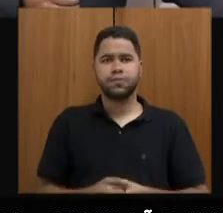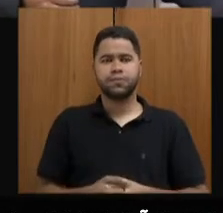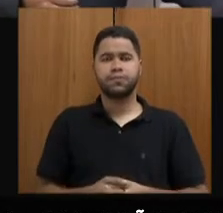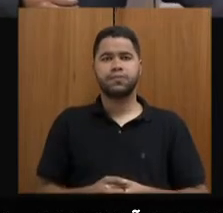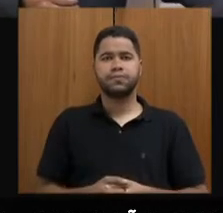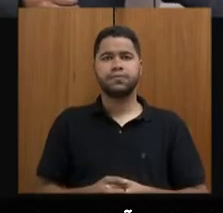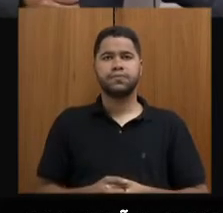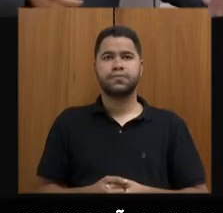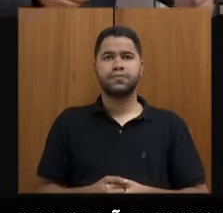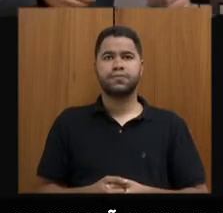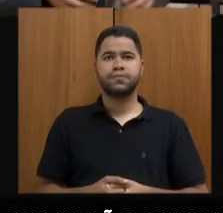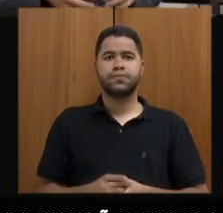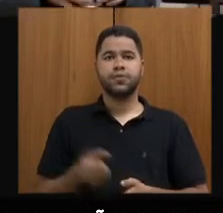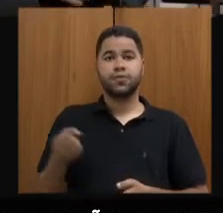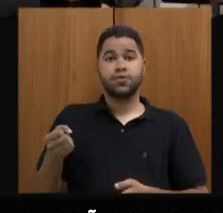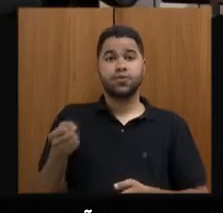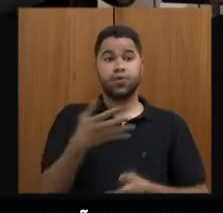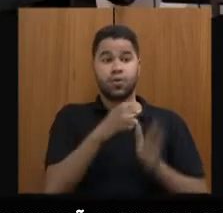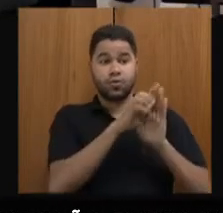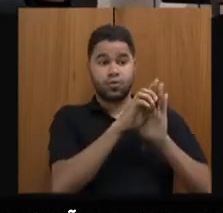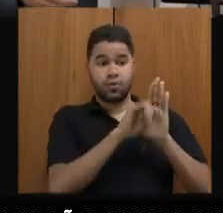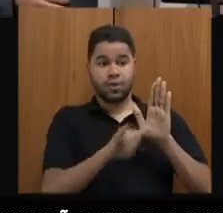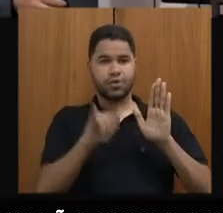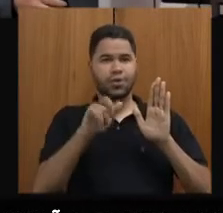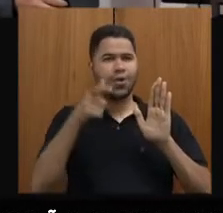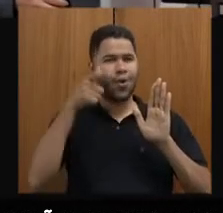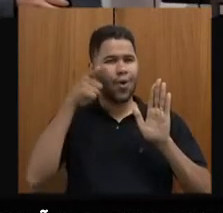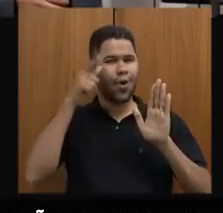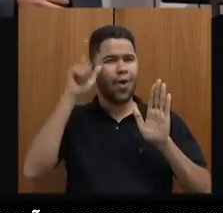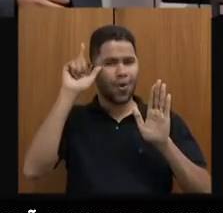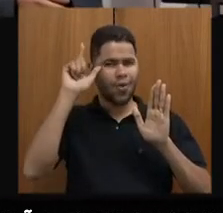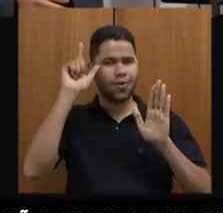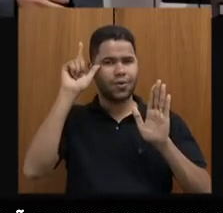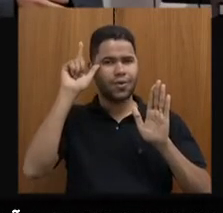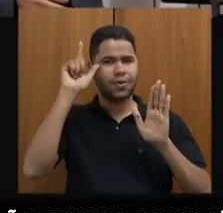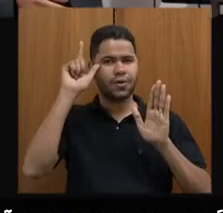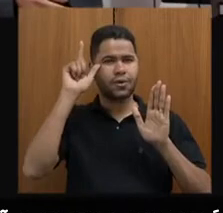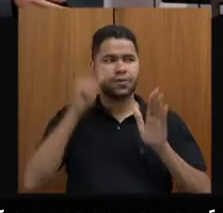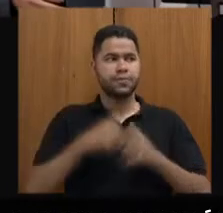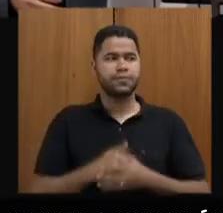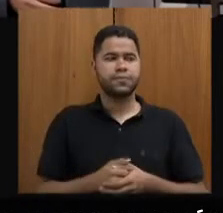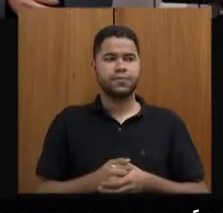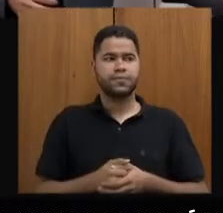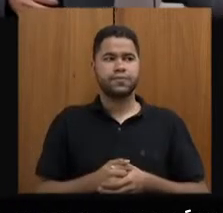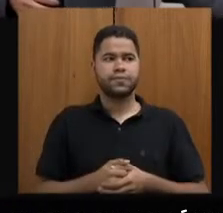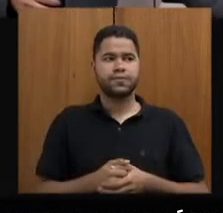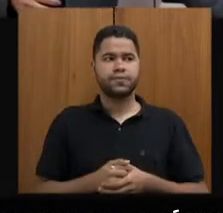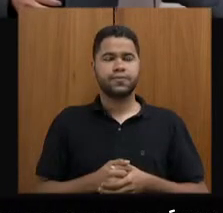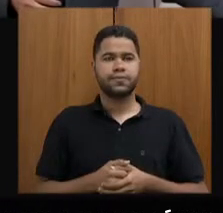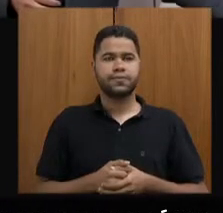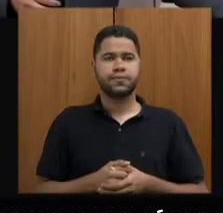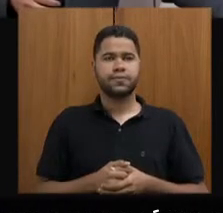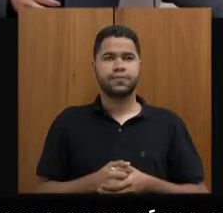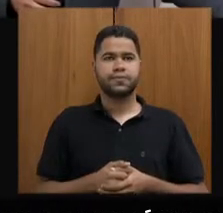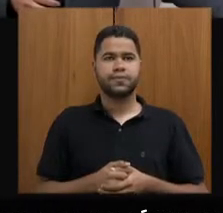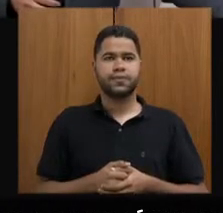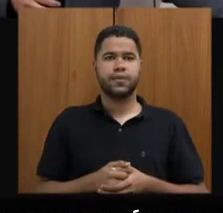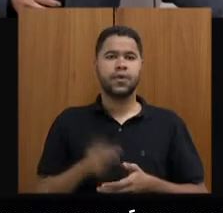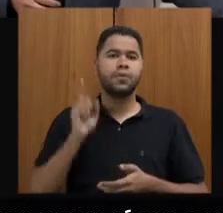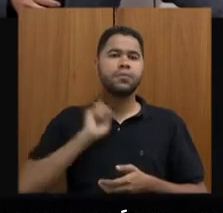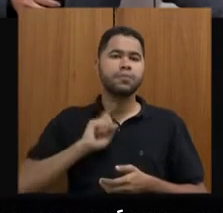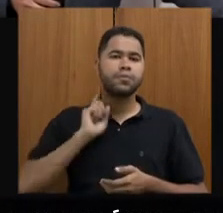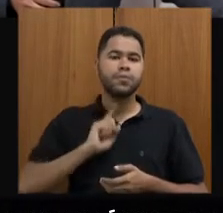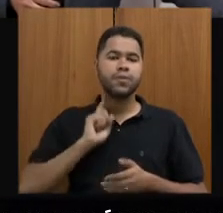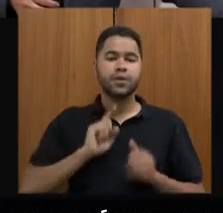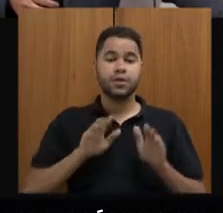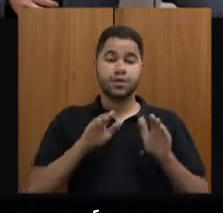Lançamento do novo edital. Nós lançamos ontem o edital Reviva, o edital Minas para Minas,